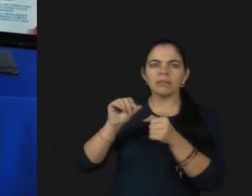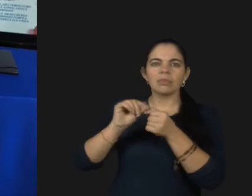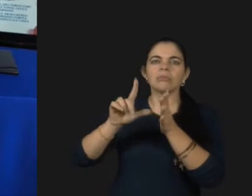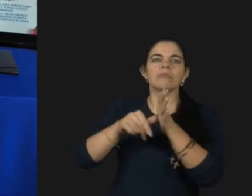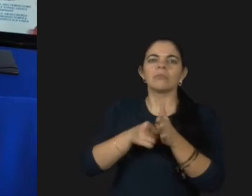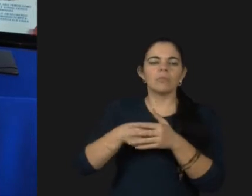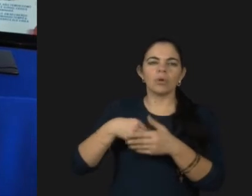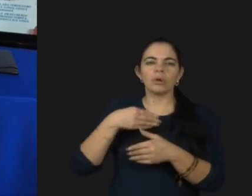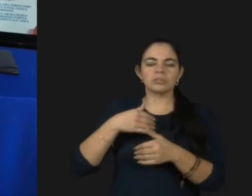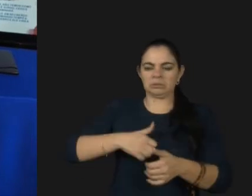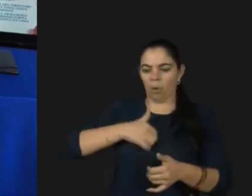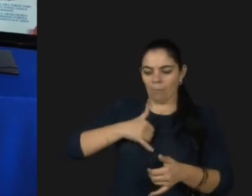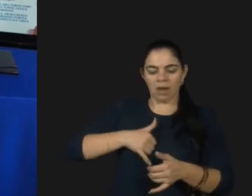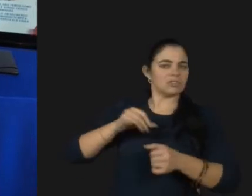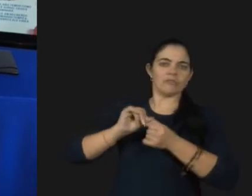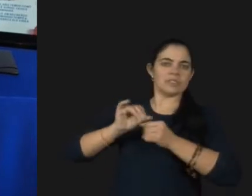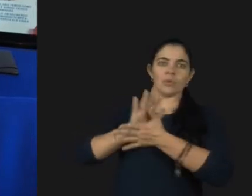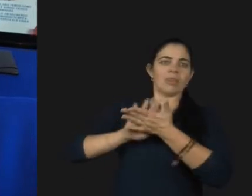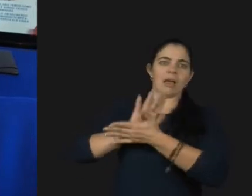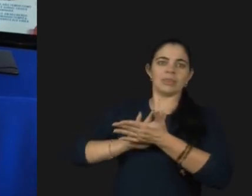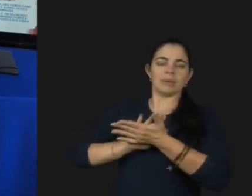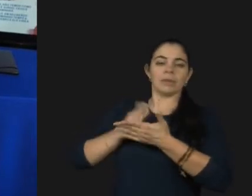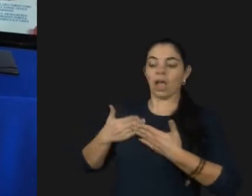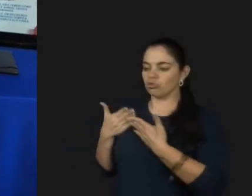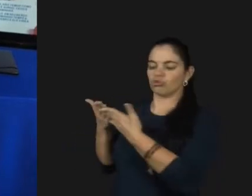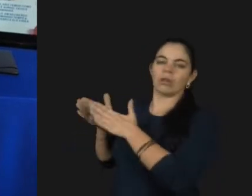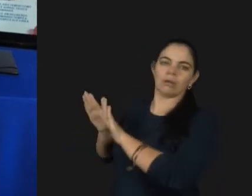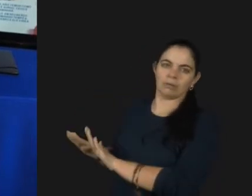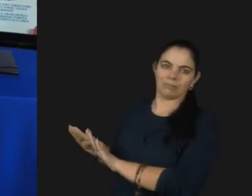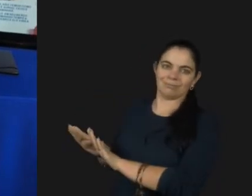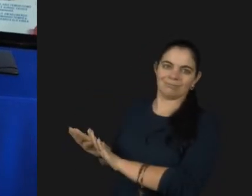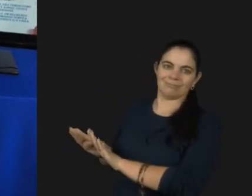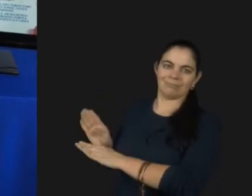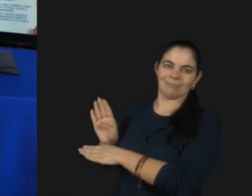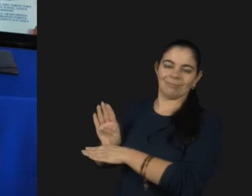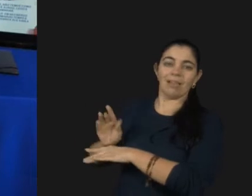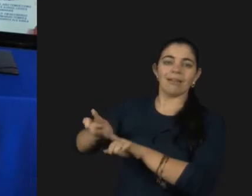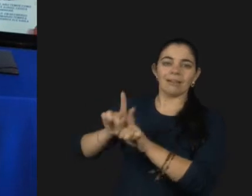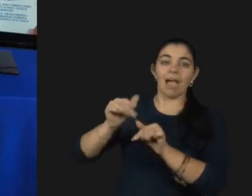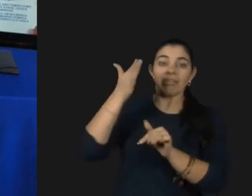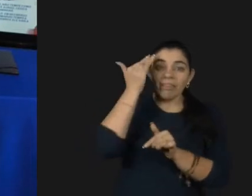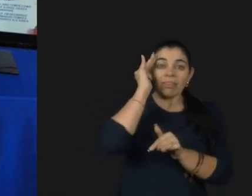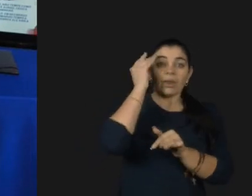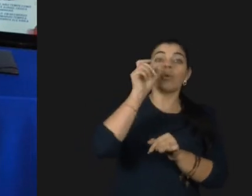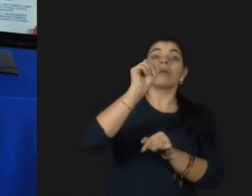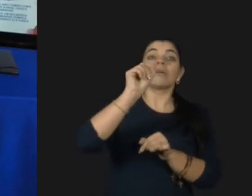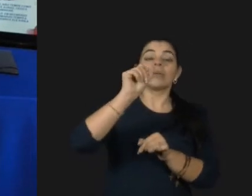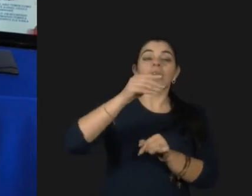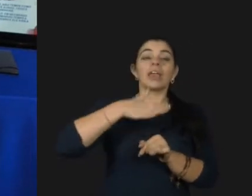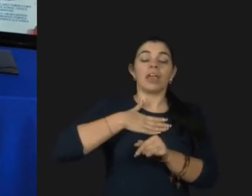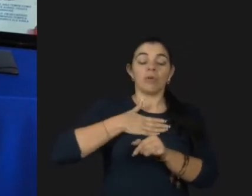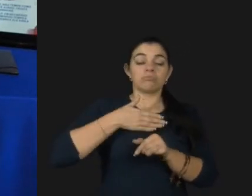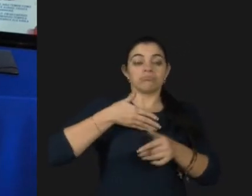Marcos e nós não fizemos nada do nosso melhor por ele. E assim entenderam que eu vim como uma